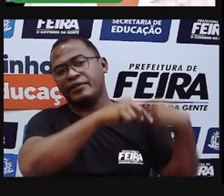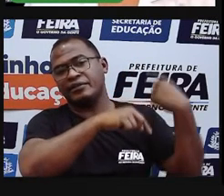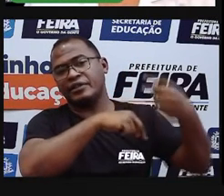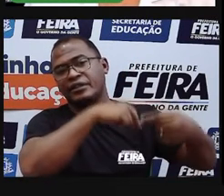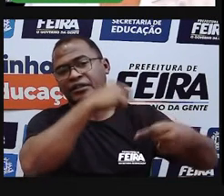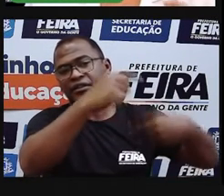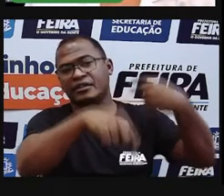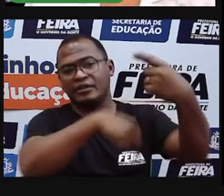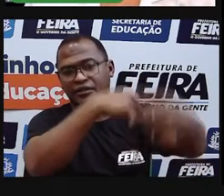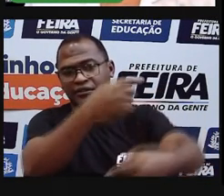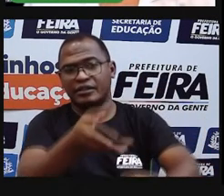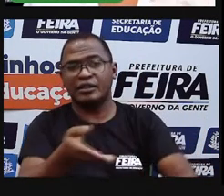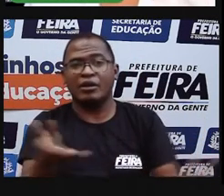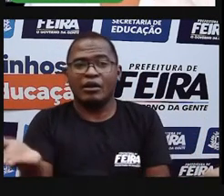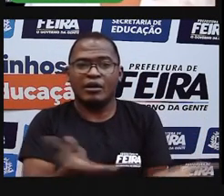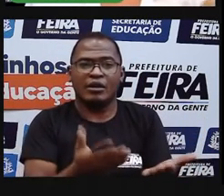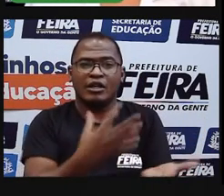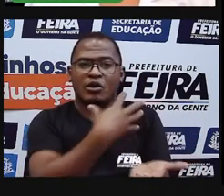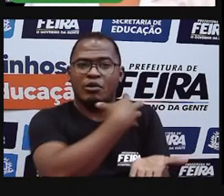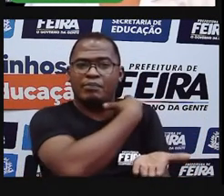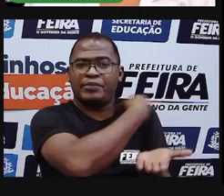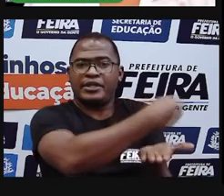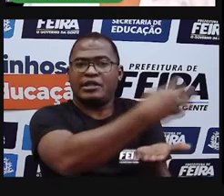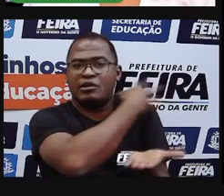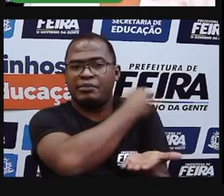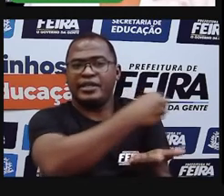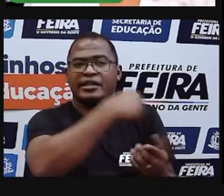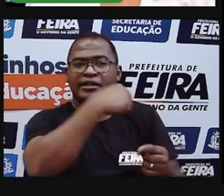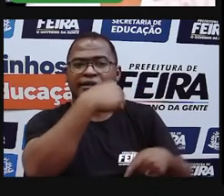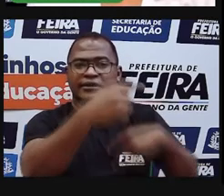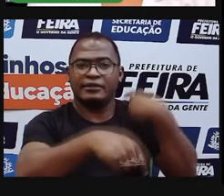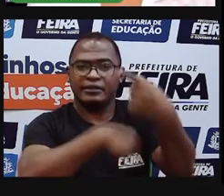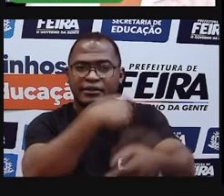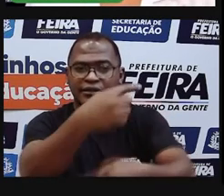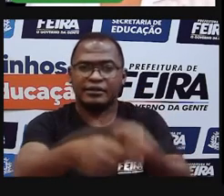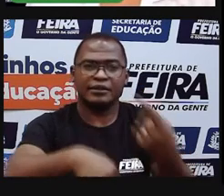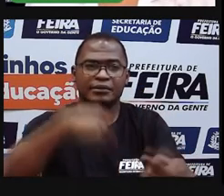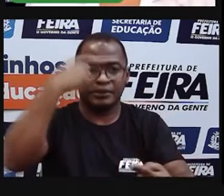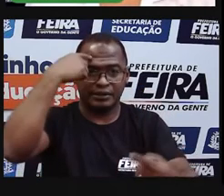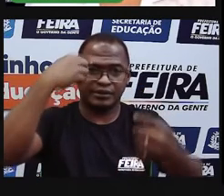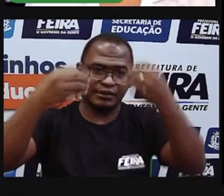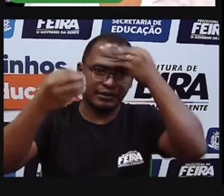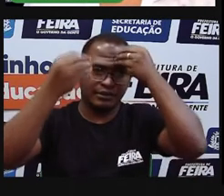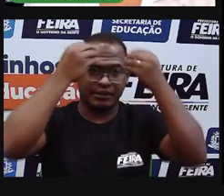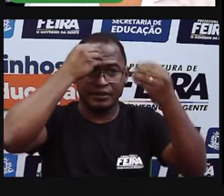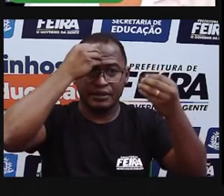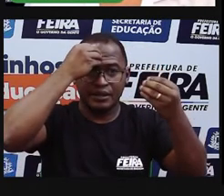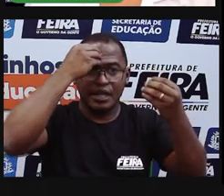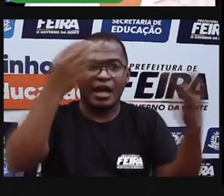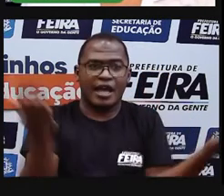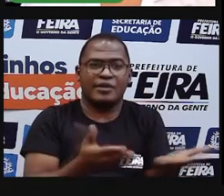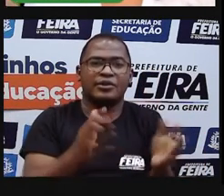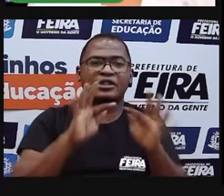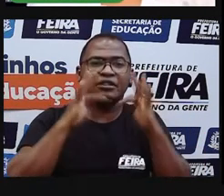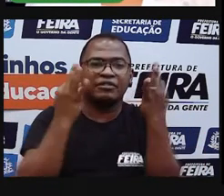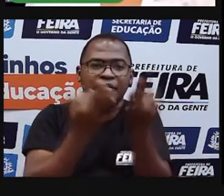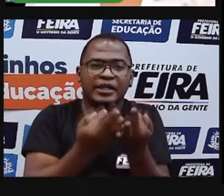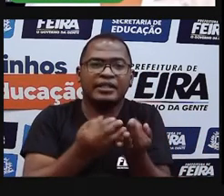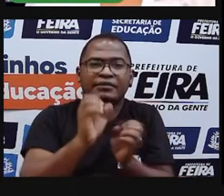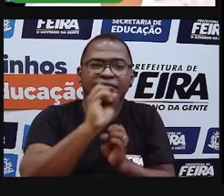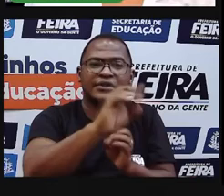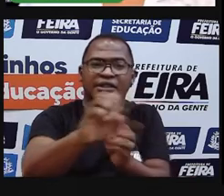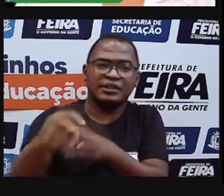as crenças e memórias de seus parentes antigos. Então, são pessoas que não querem deixar a sua cultura